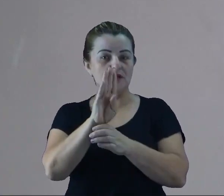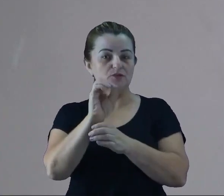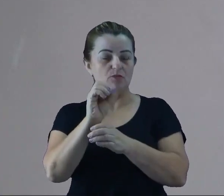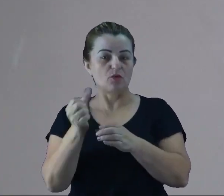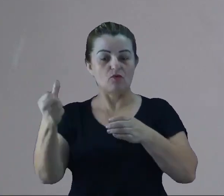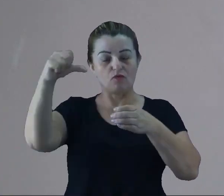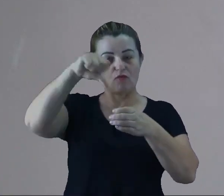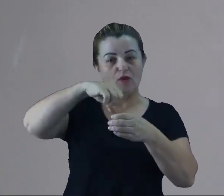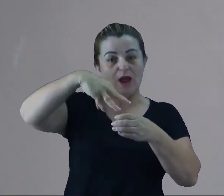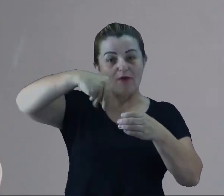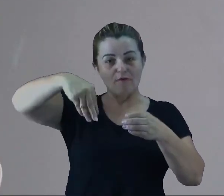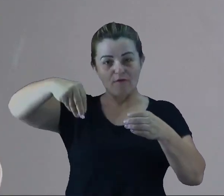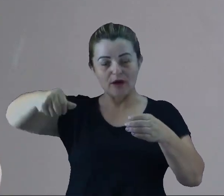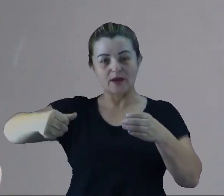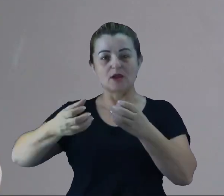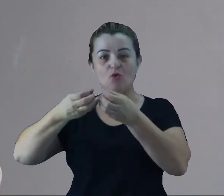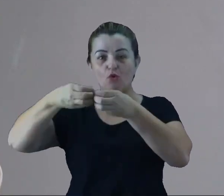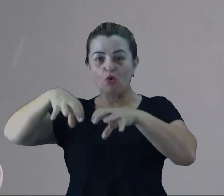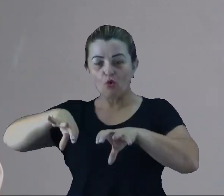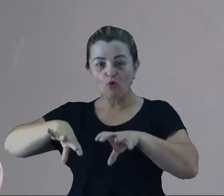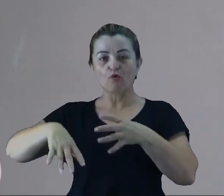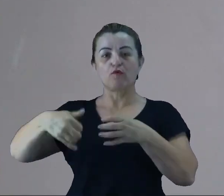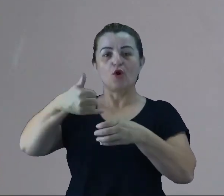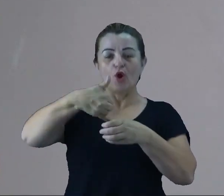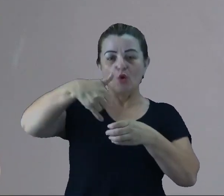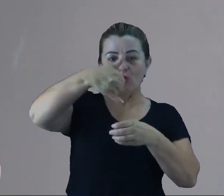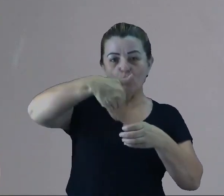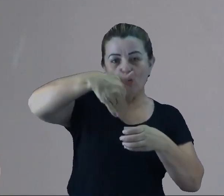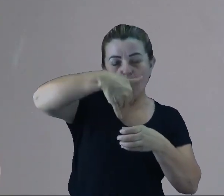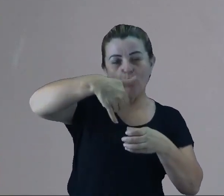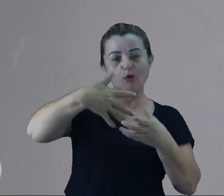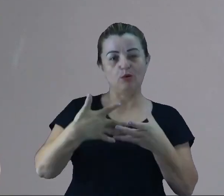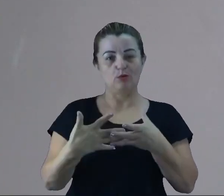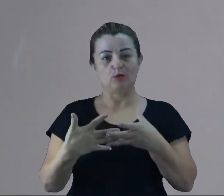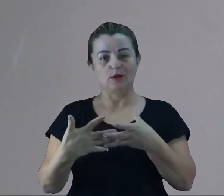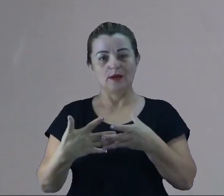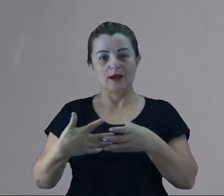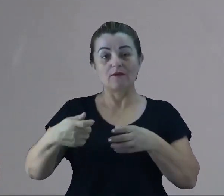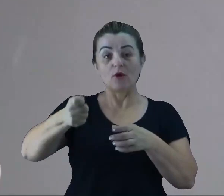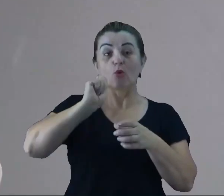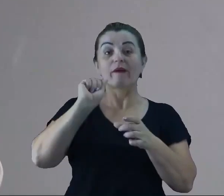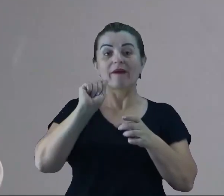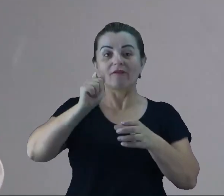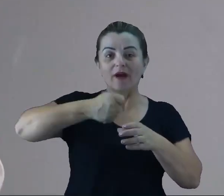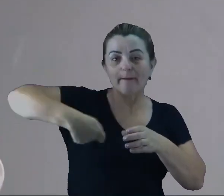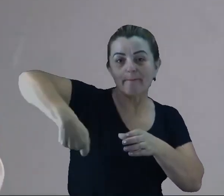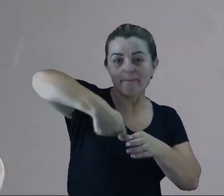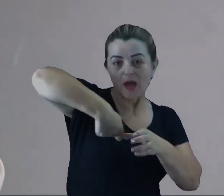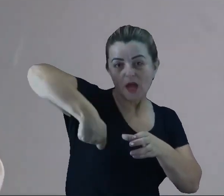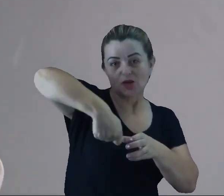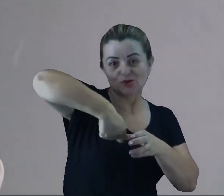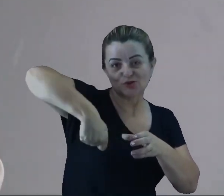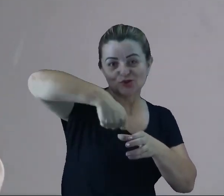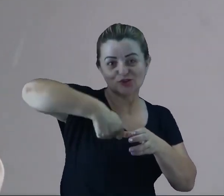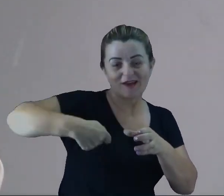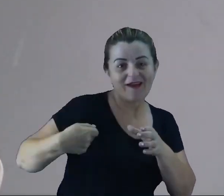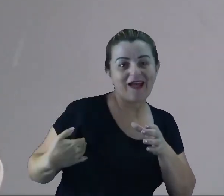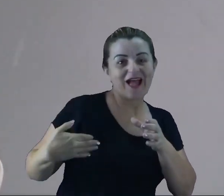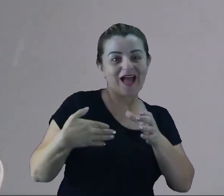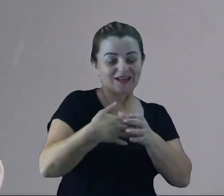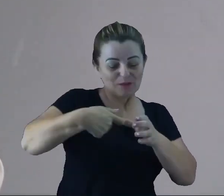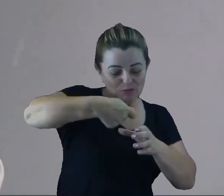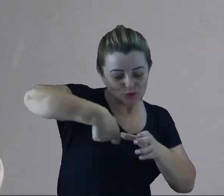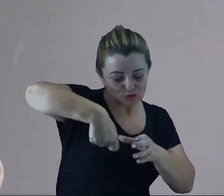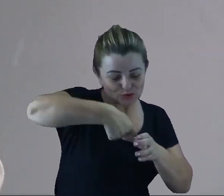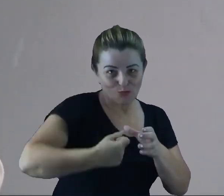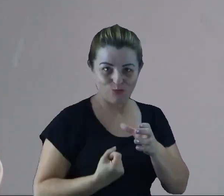farinha, coloca o ovo, coloca o óleo, né, fermento e aí a gente vai o que? A vai mexer até que aquela mistura